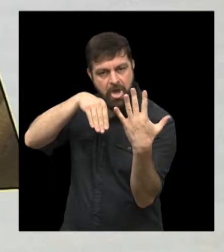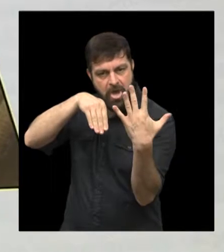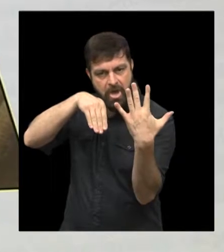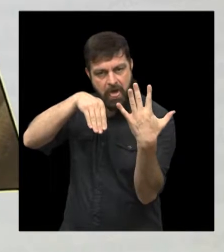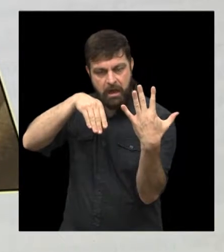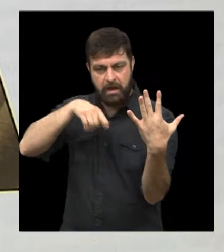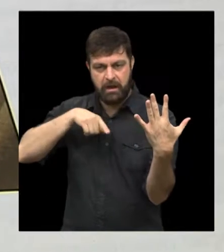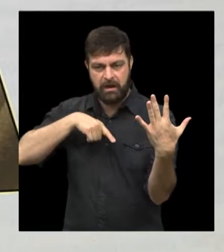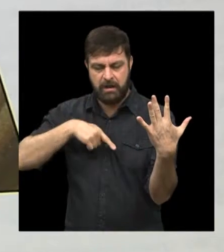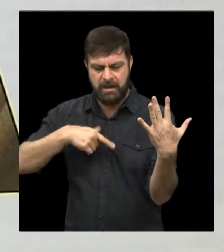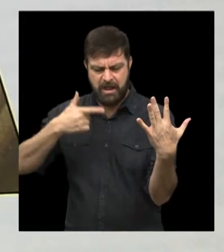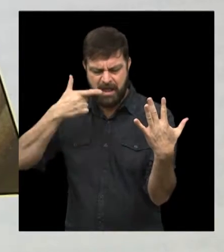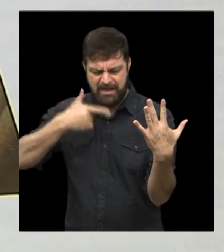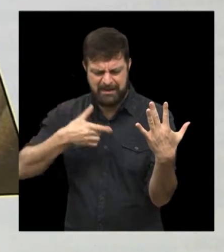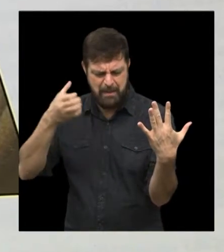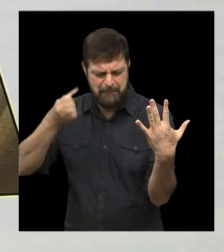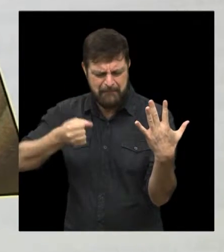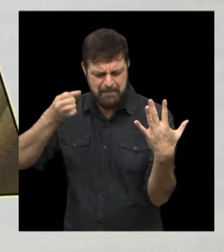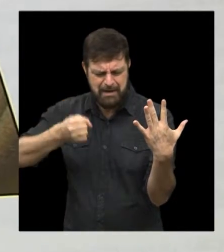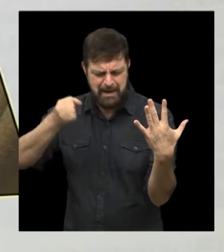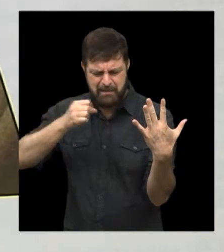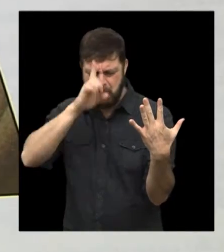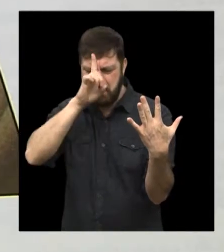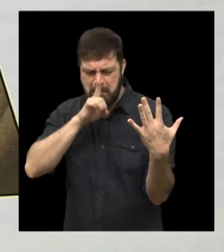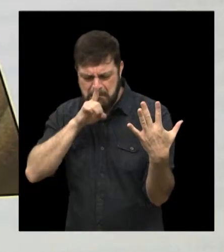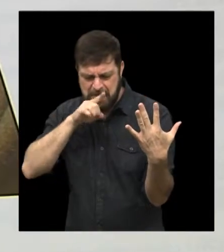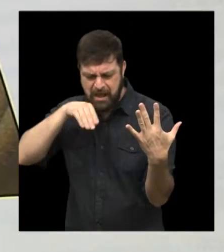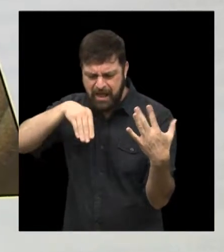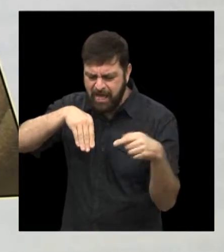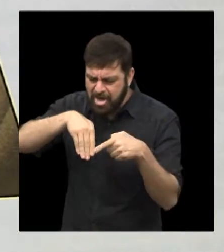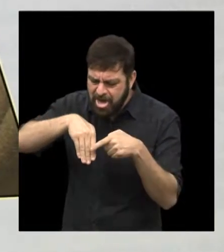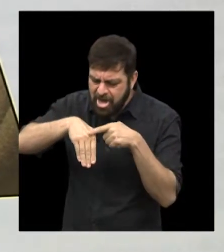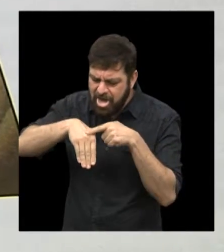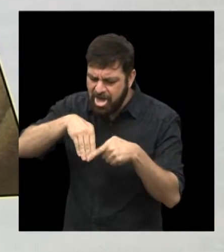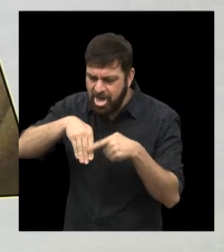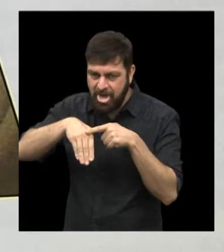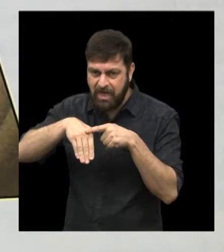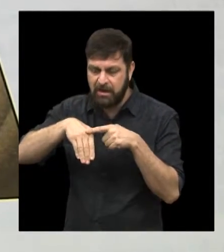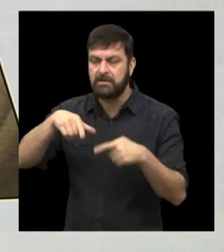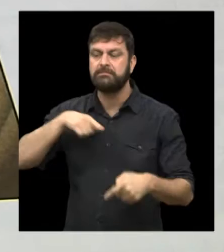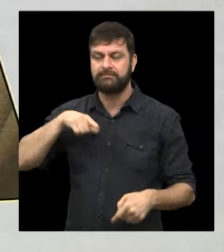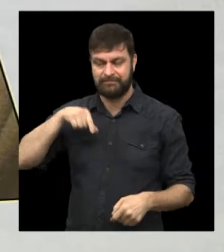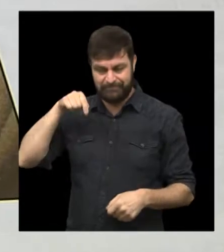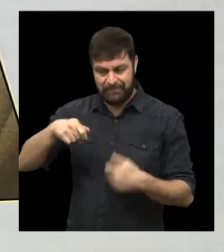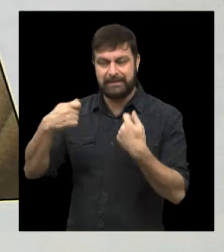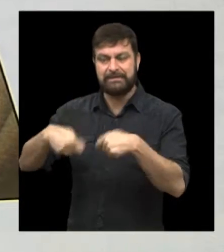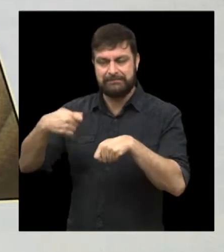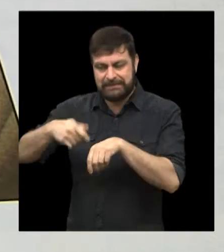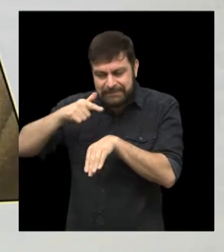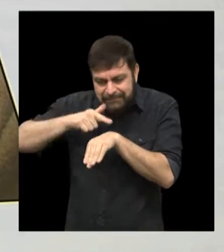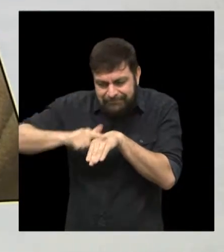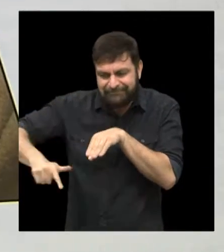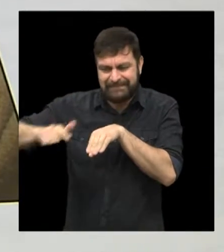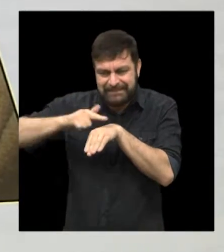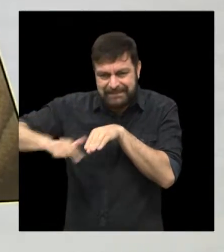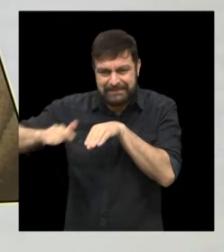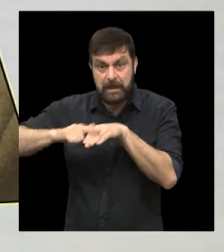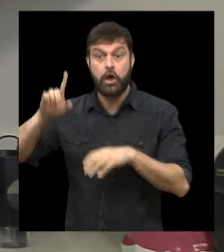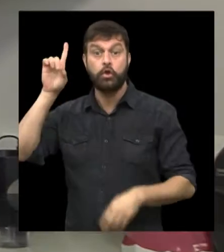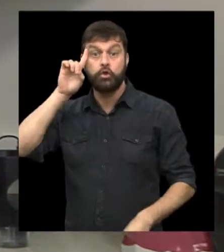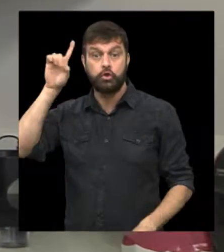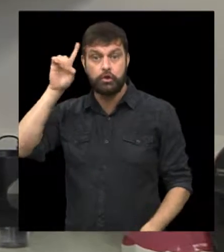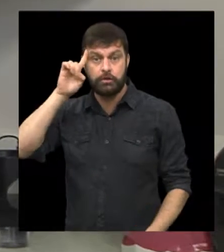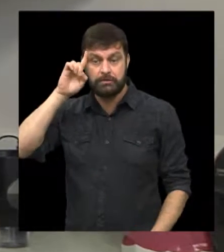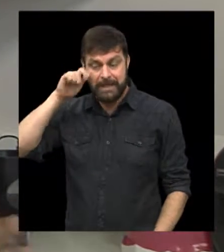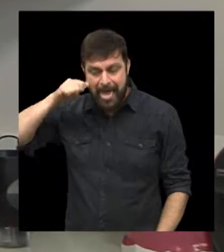espelho. Se existir uma camada esbranquiçada ou amarelada no fundo dela, essa é essa burra lingual. Realmente, essa placa bacteriana tem que ser limpa